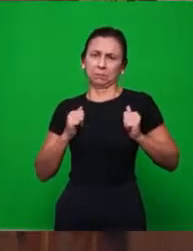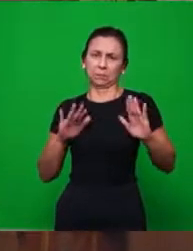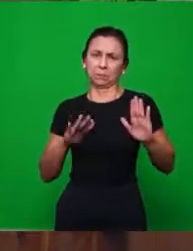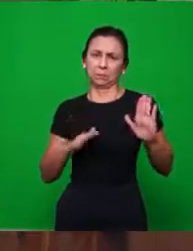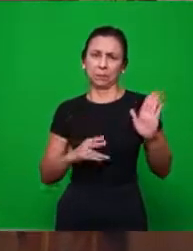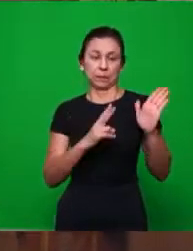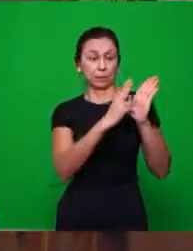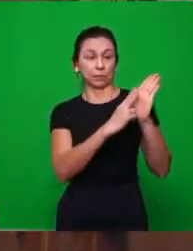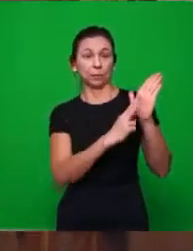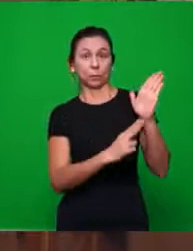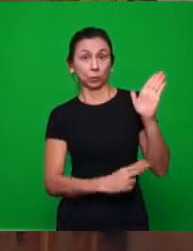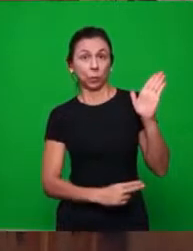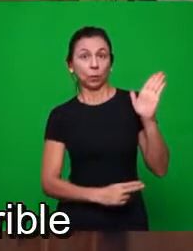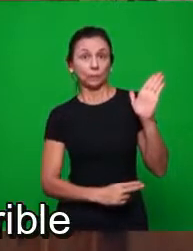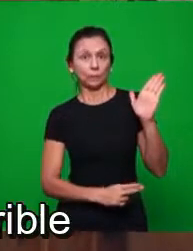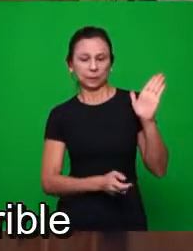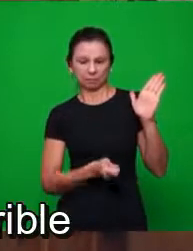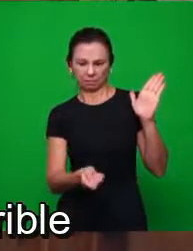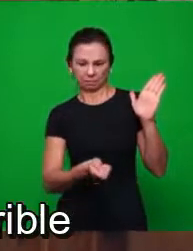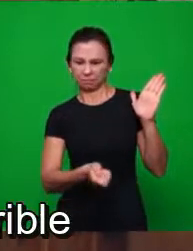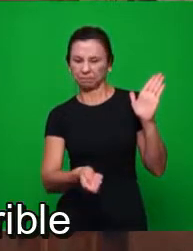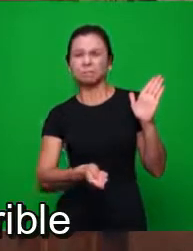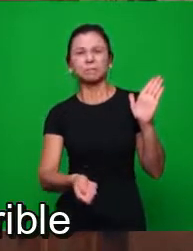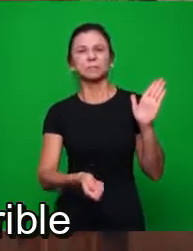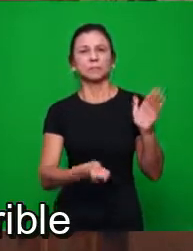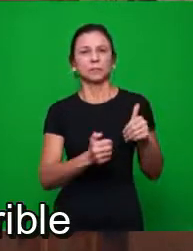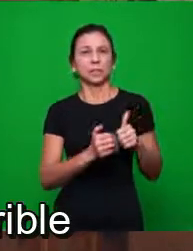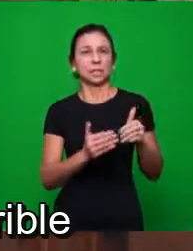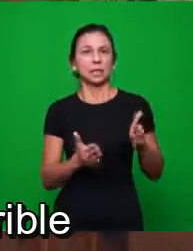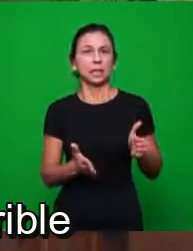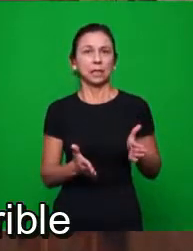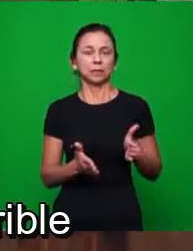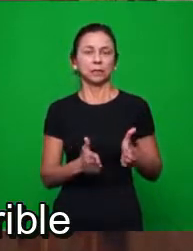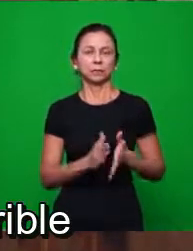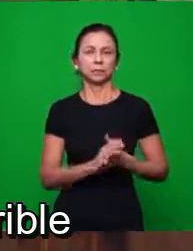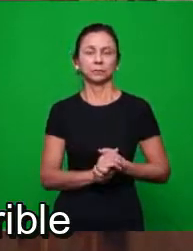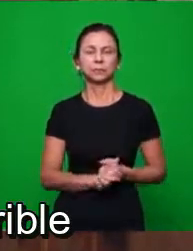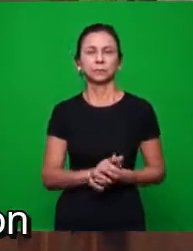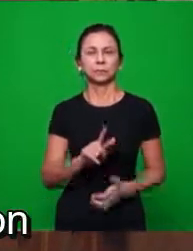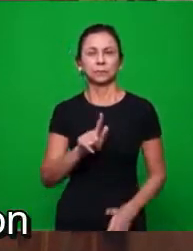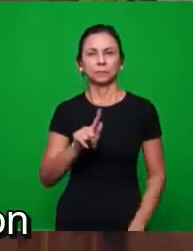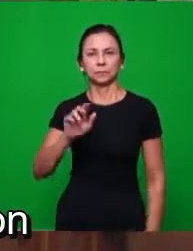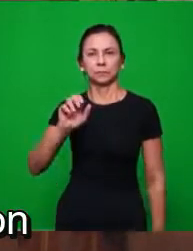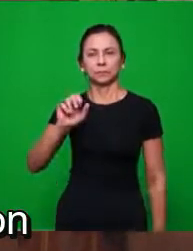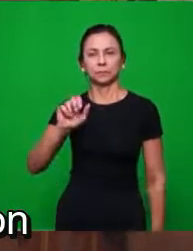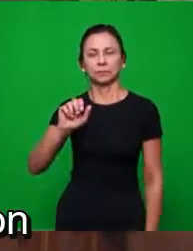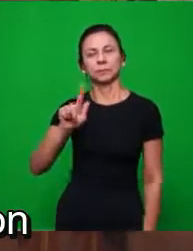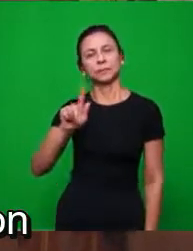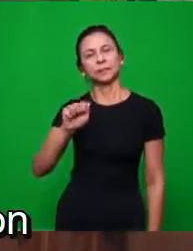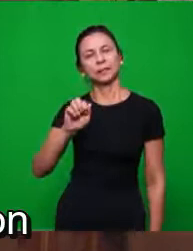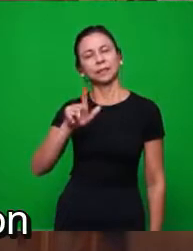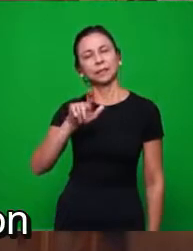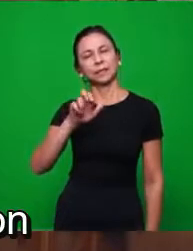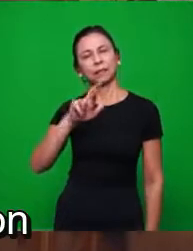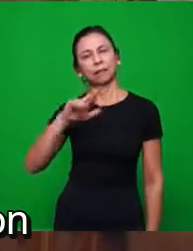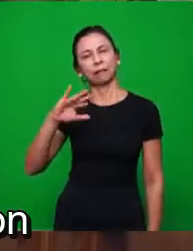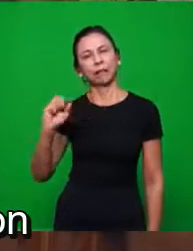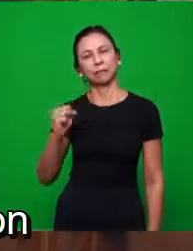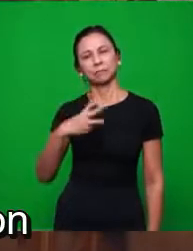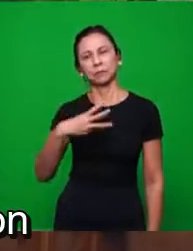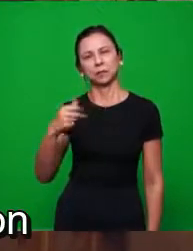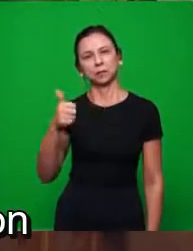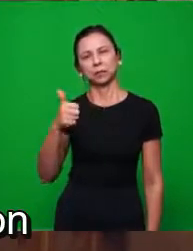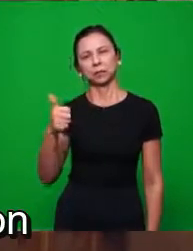incitavam, esses davam início às perseguições. Diocleciano, e Galério, terrível esse aqui também, até 311.